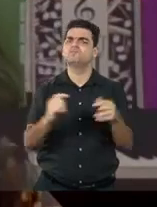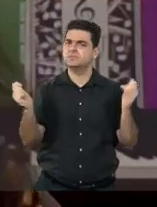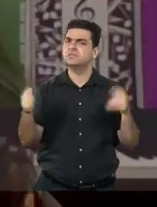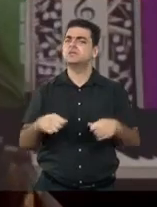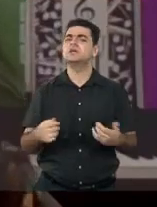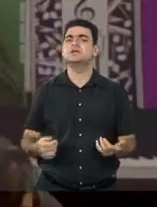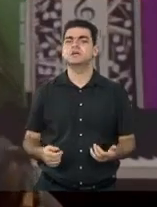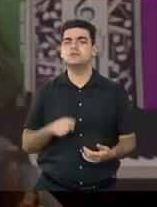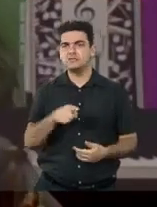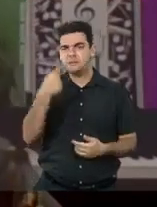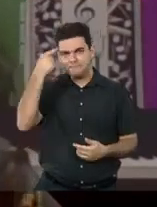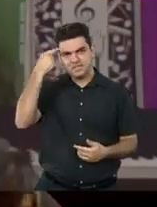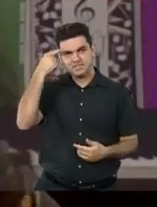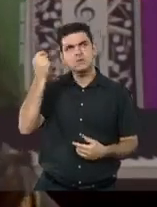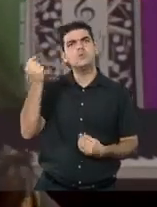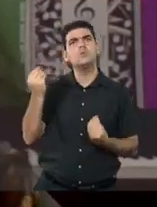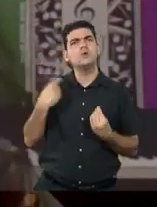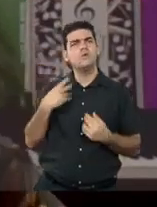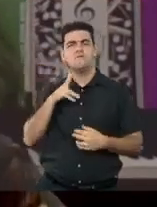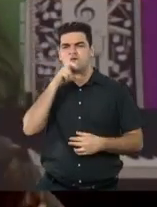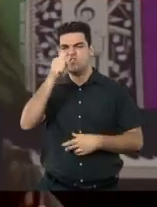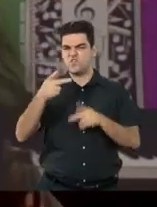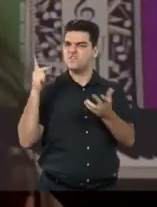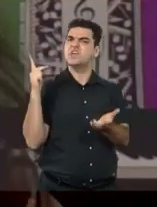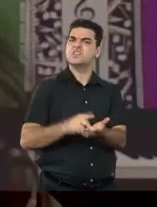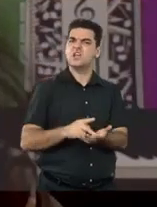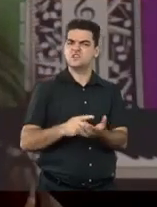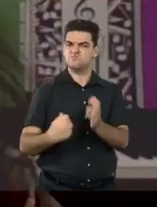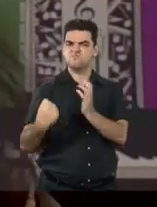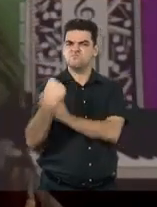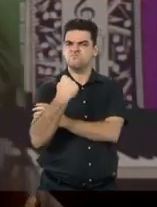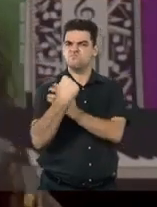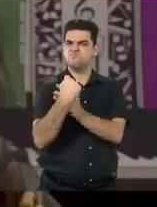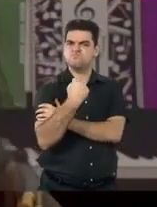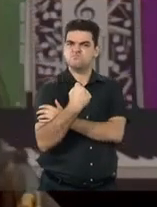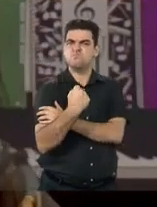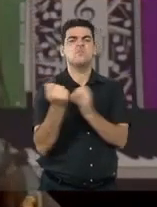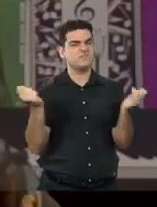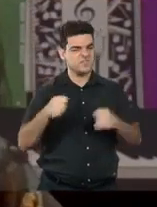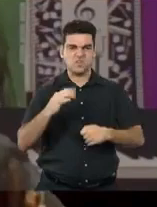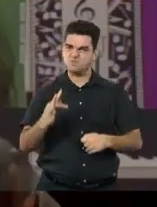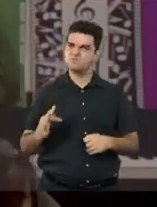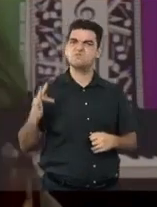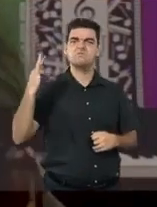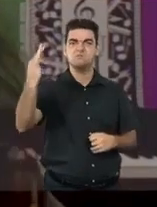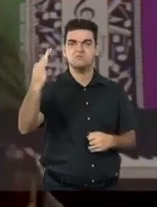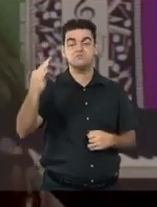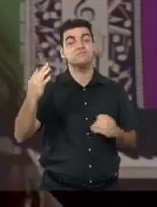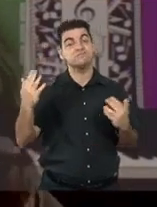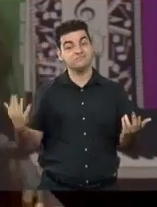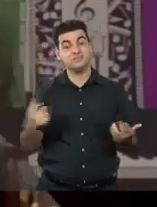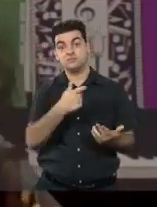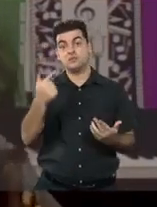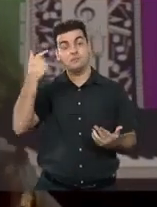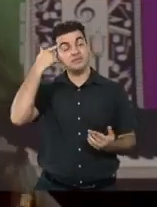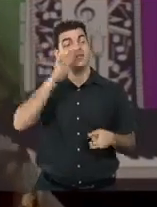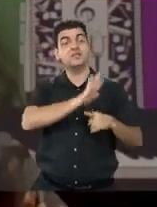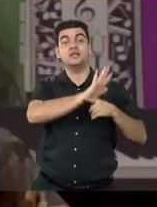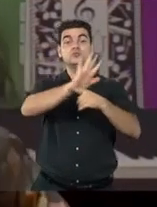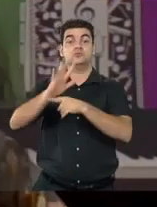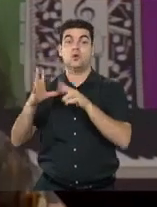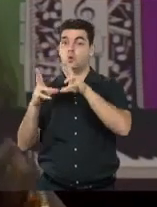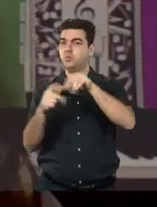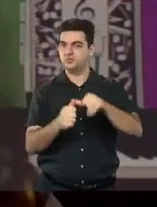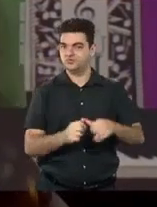descobriremos a nossa real força, que perceberemos o tanto que somos capazes e o quanto podemos contribuir